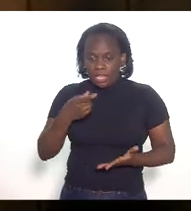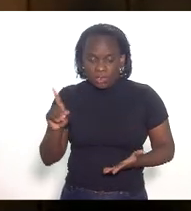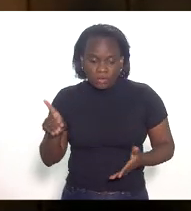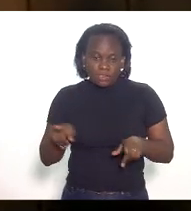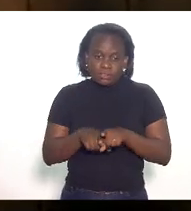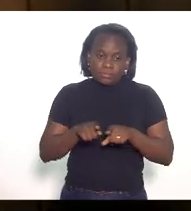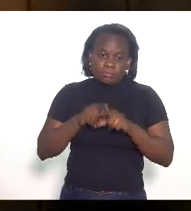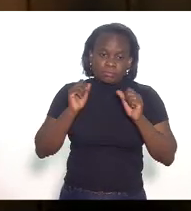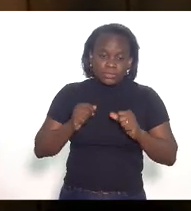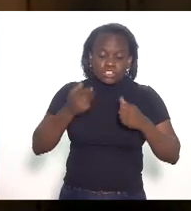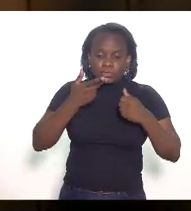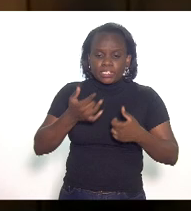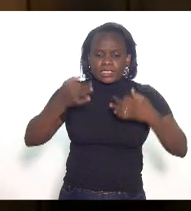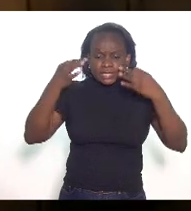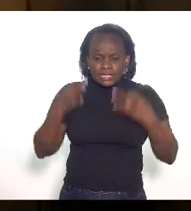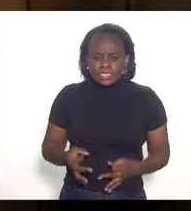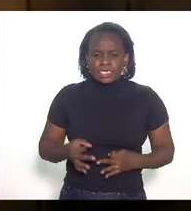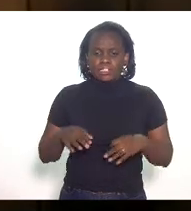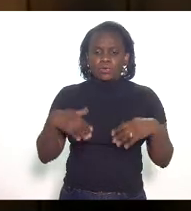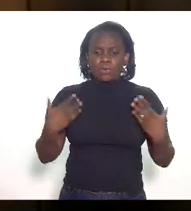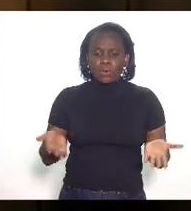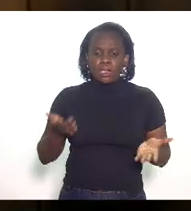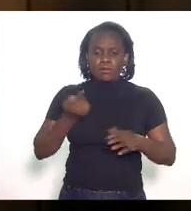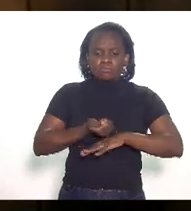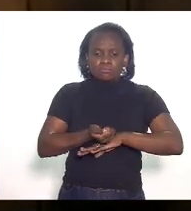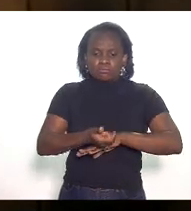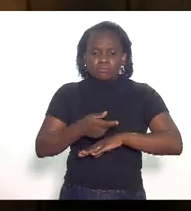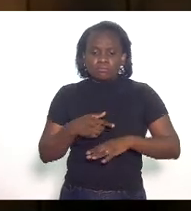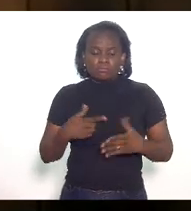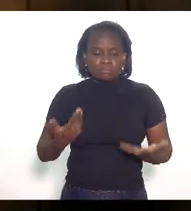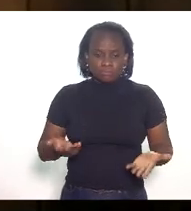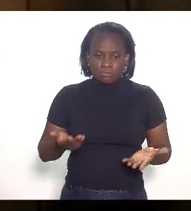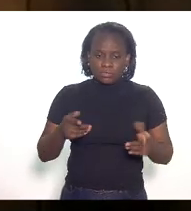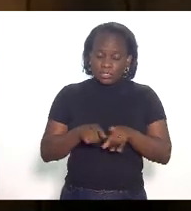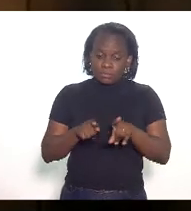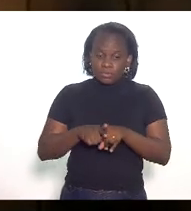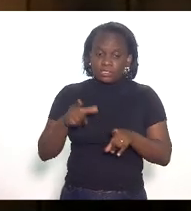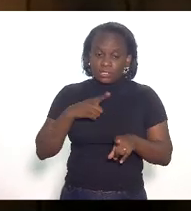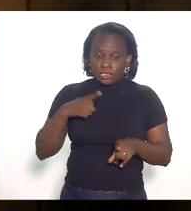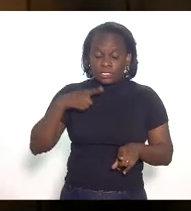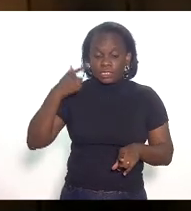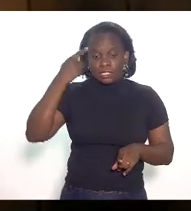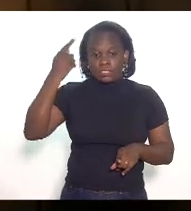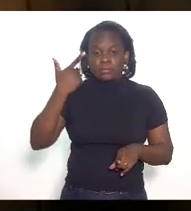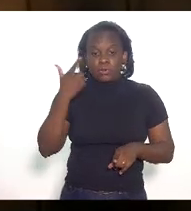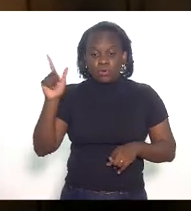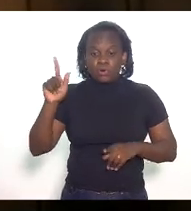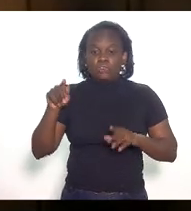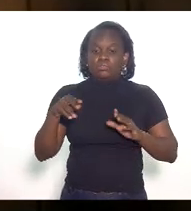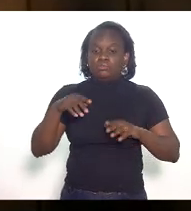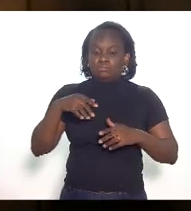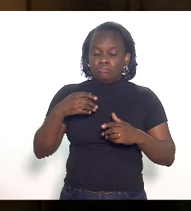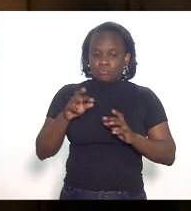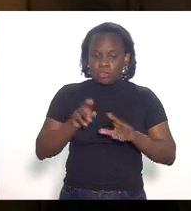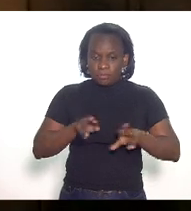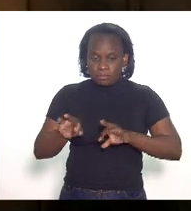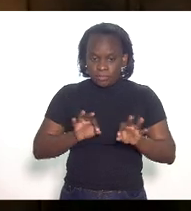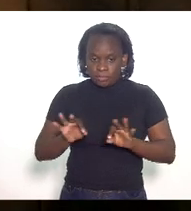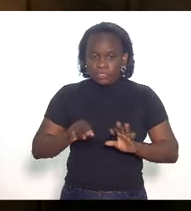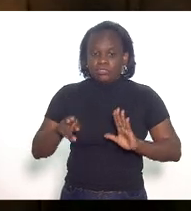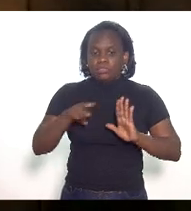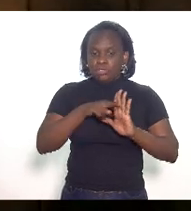dizer exatamente qual é a renúncia fiscal lembrando que a gente tem outros mecanismos normativos no estado do Rio de Janeiro